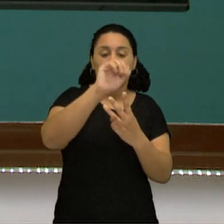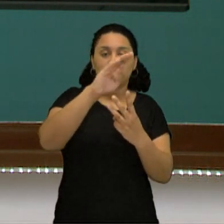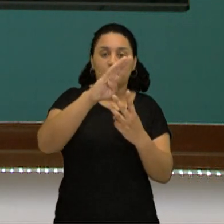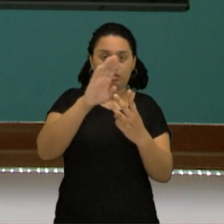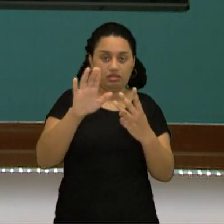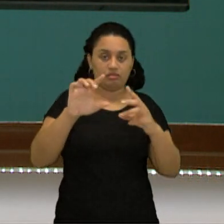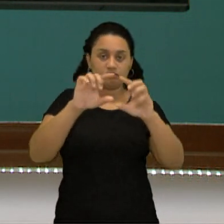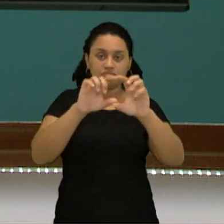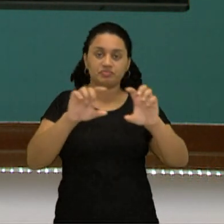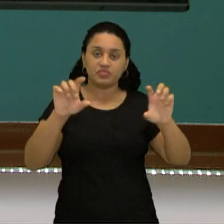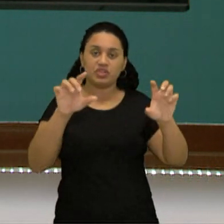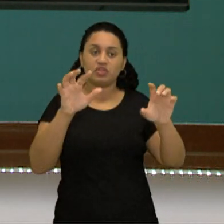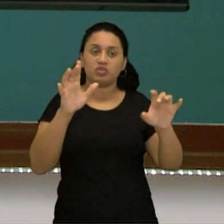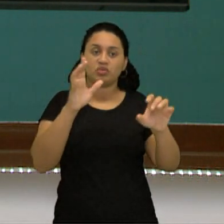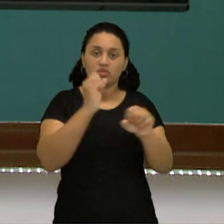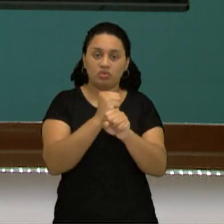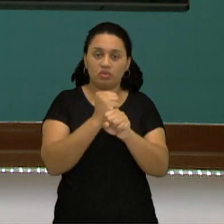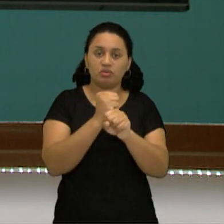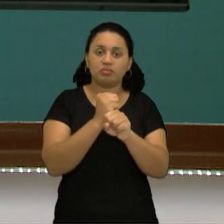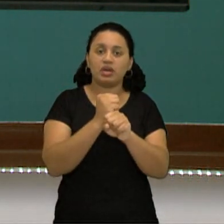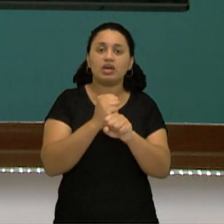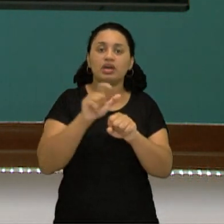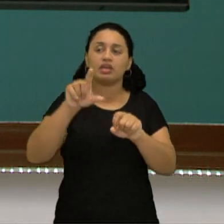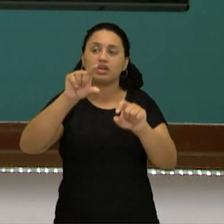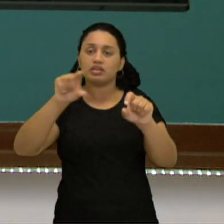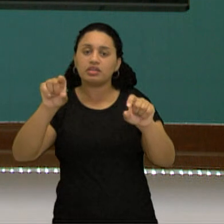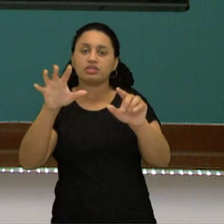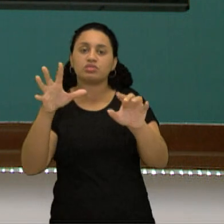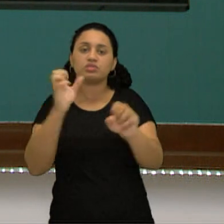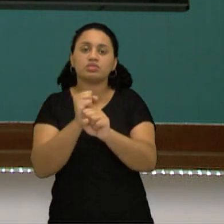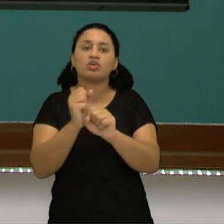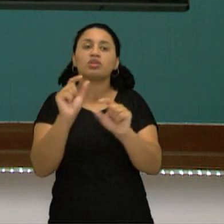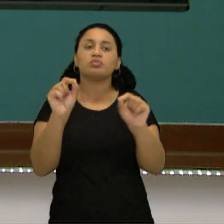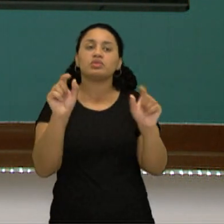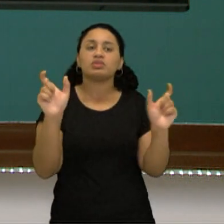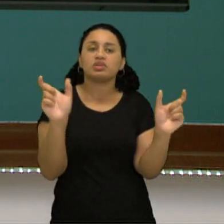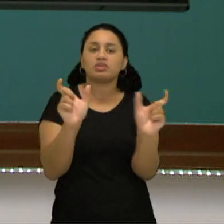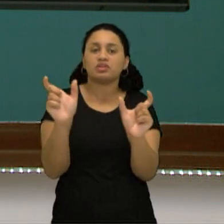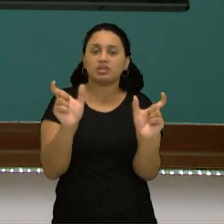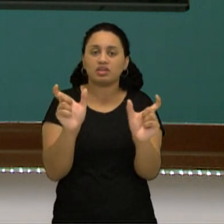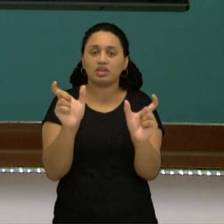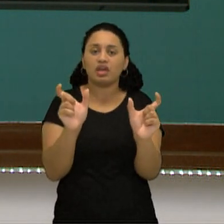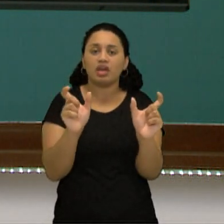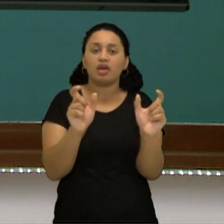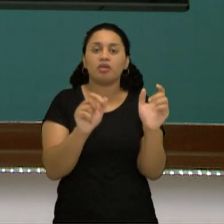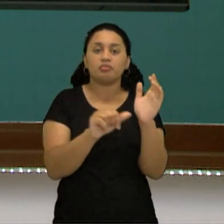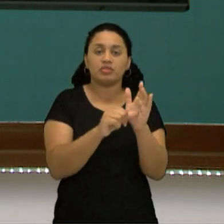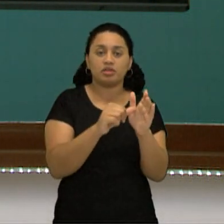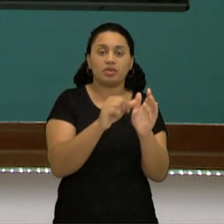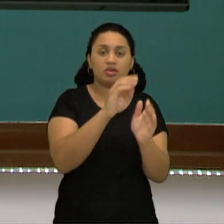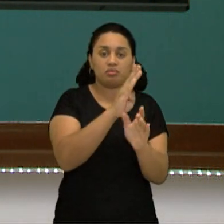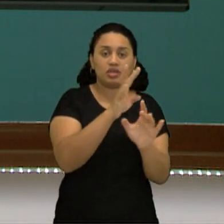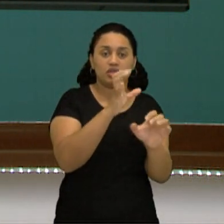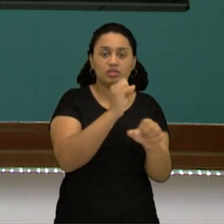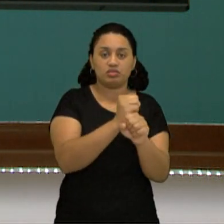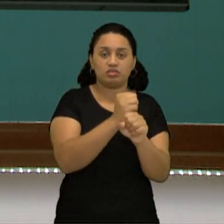C e aqui eu tenho A mais B mais C. O que eu estou associando? Estou associando primeiro o B mais C e